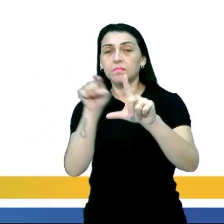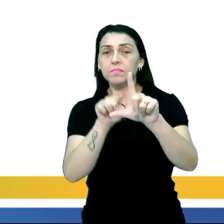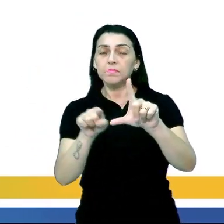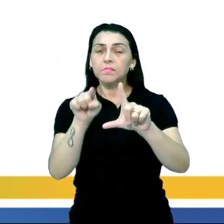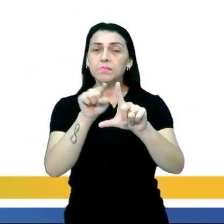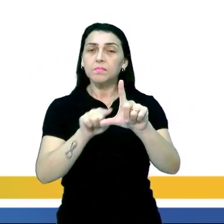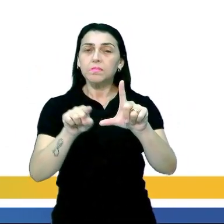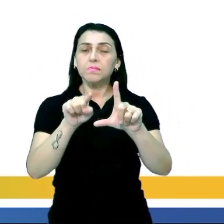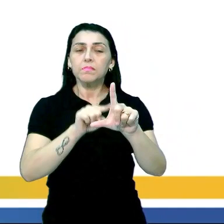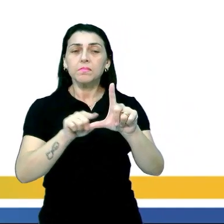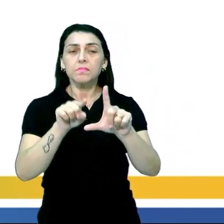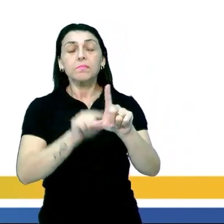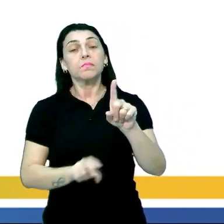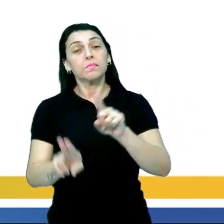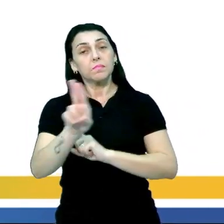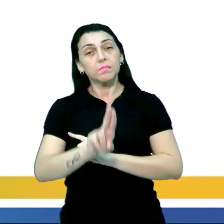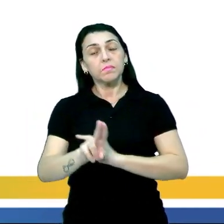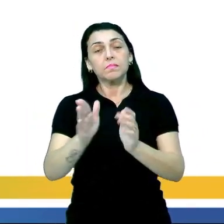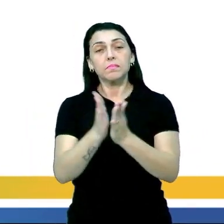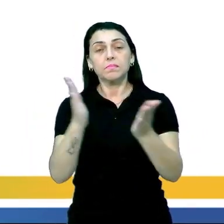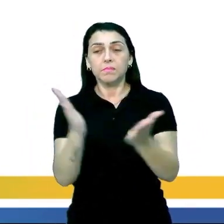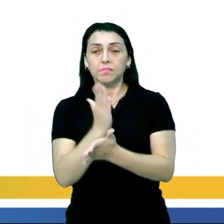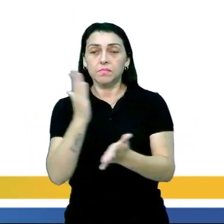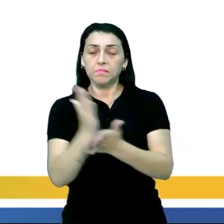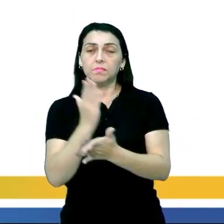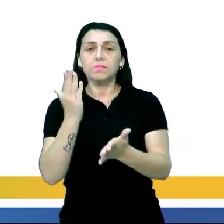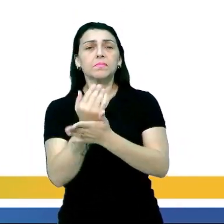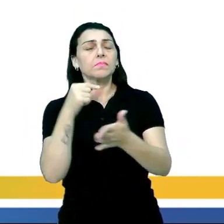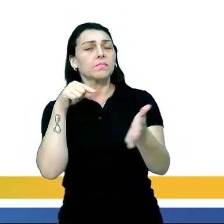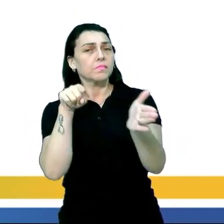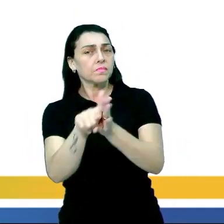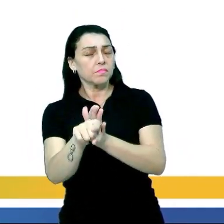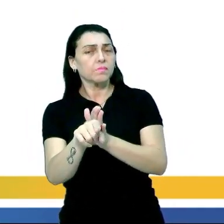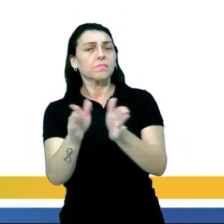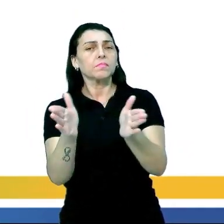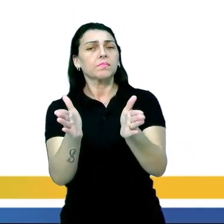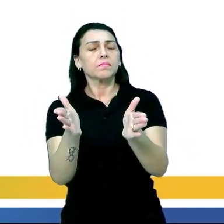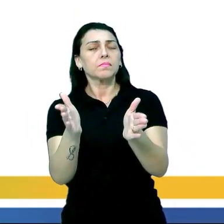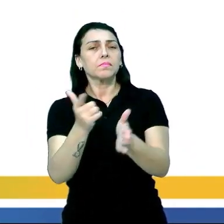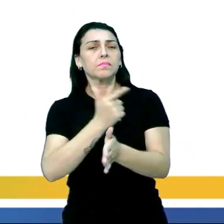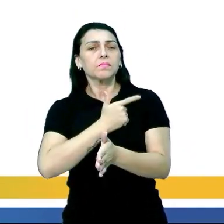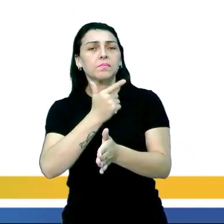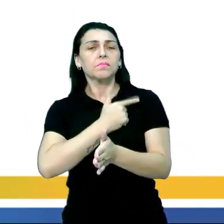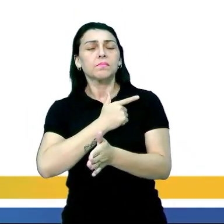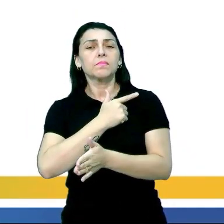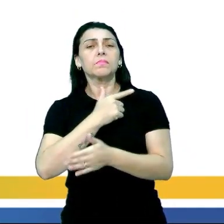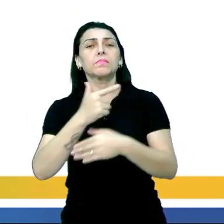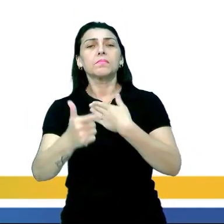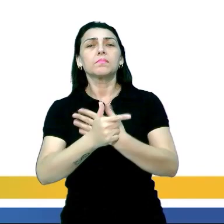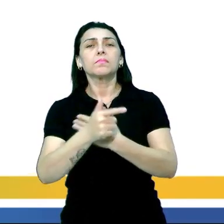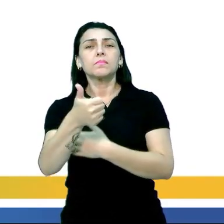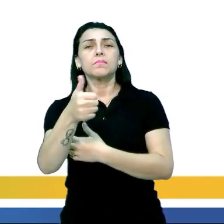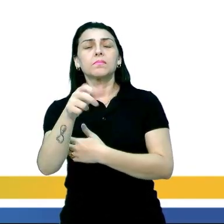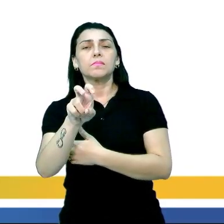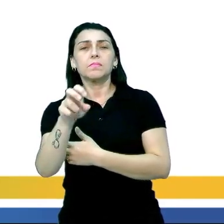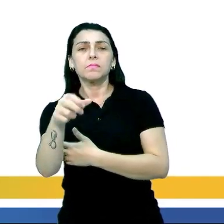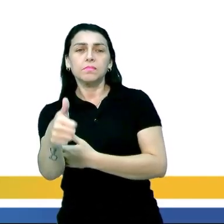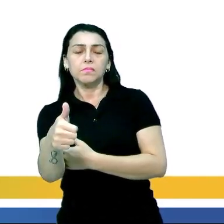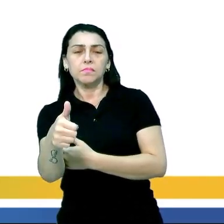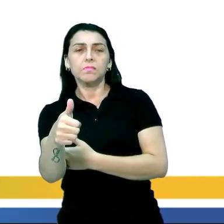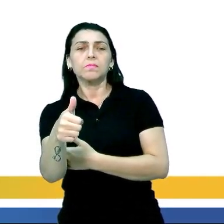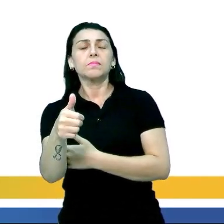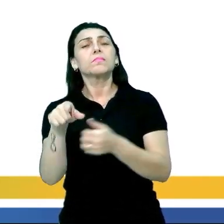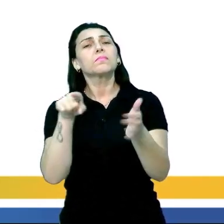usando o seu livro didático, esta questão está na página 151,